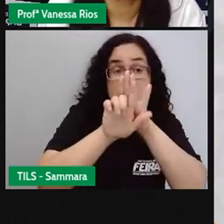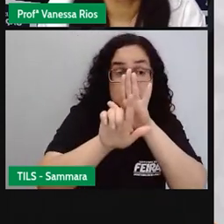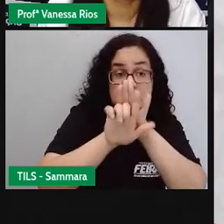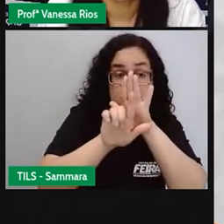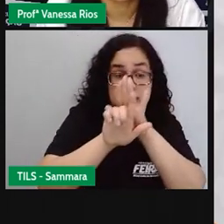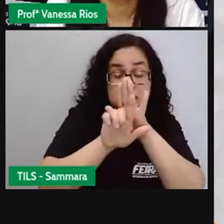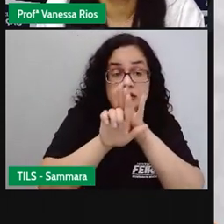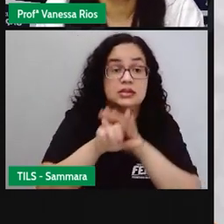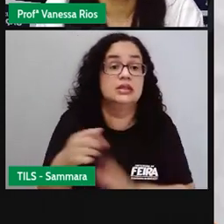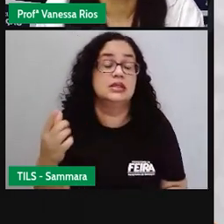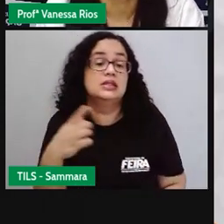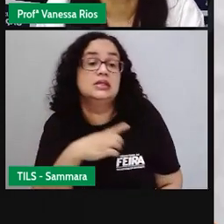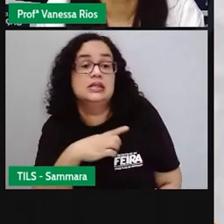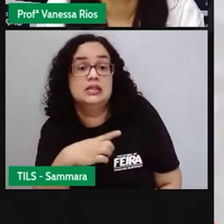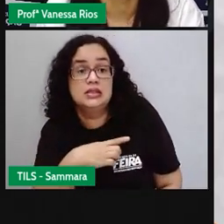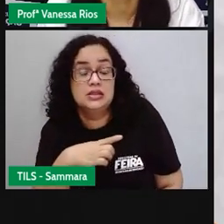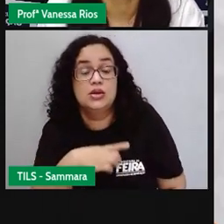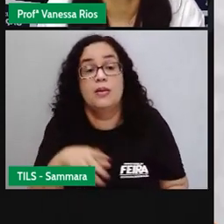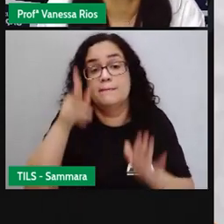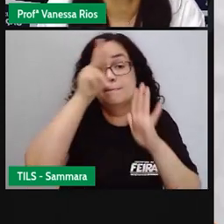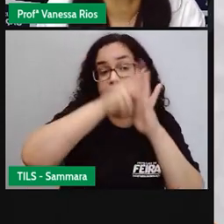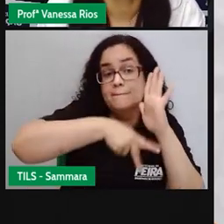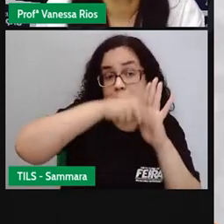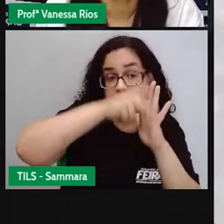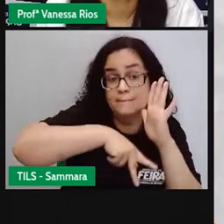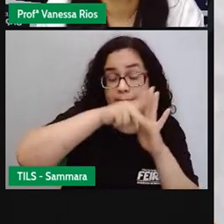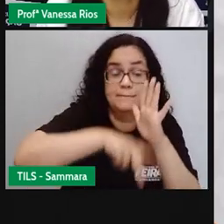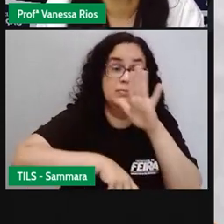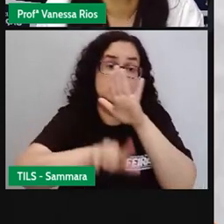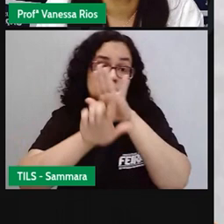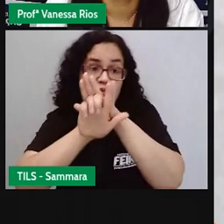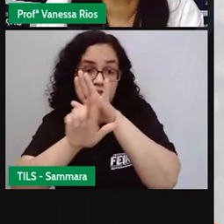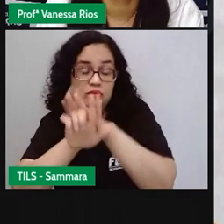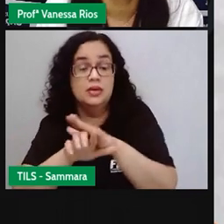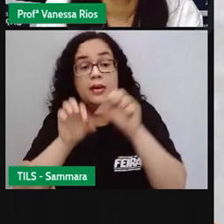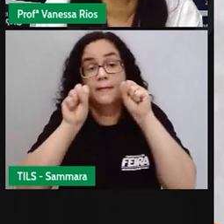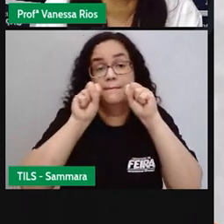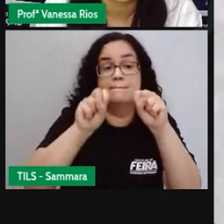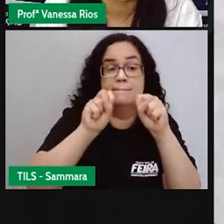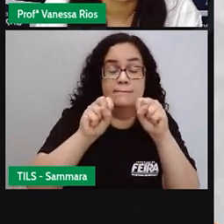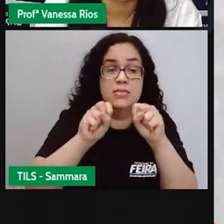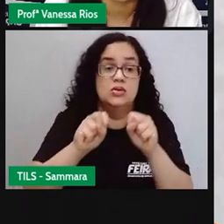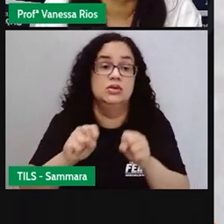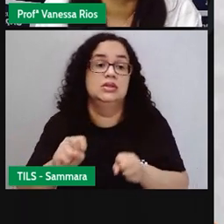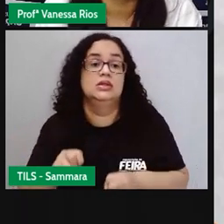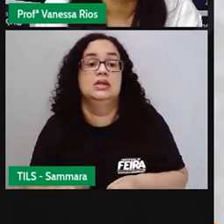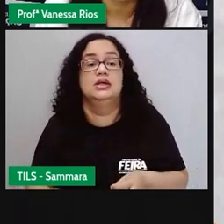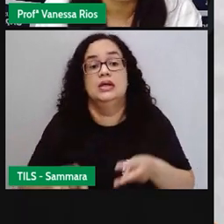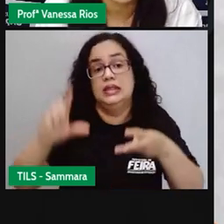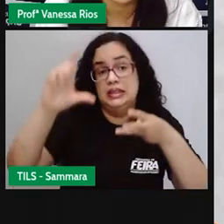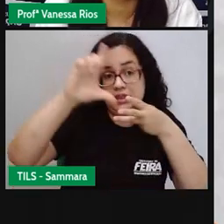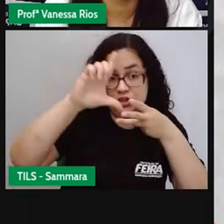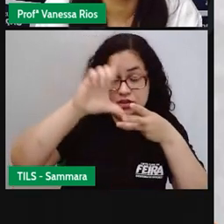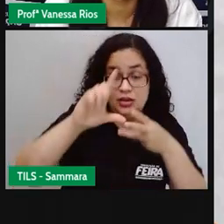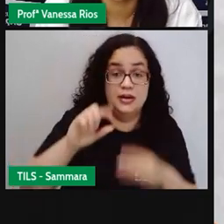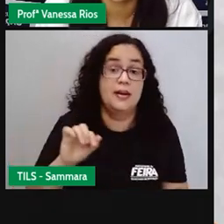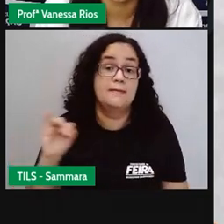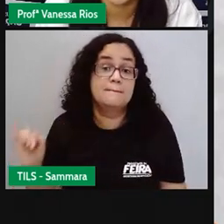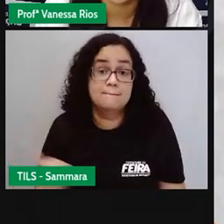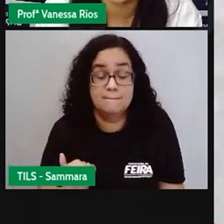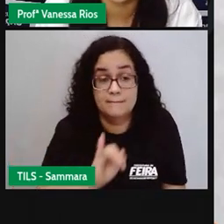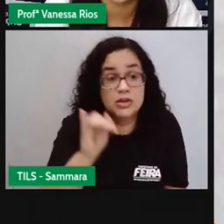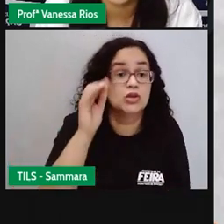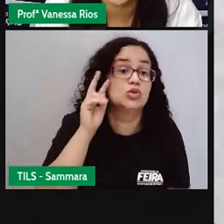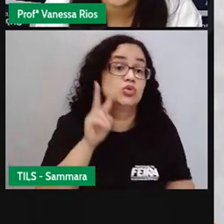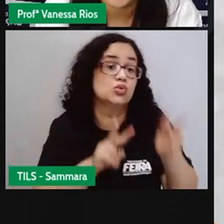né, as leis que foram criadas aí, os projetos de leis que foram criados pelo poder legislativo. É importante